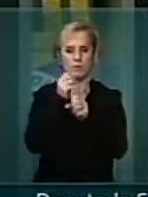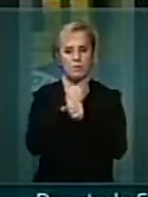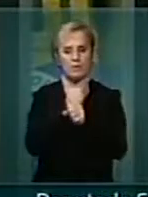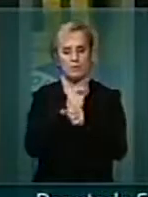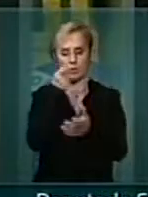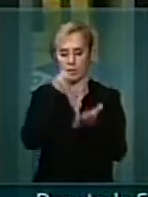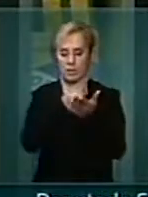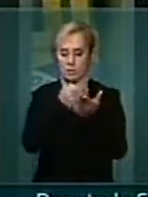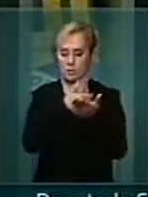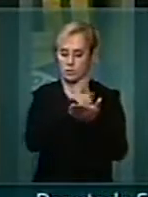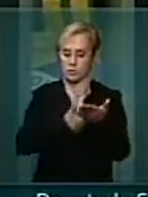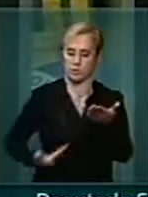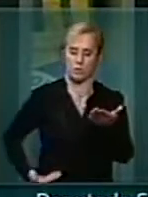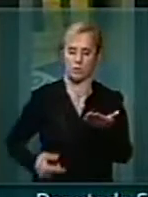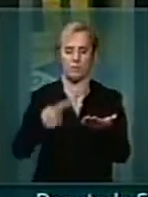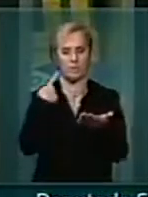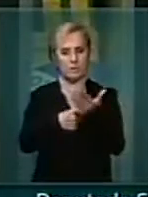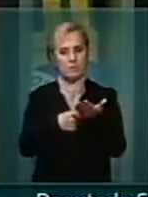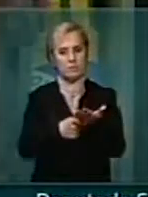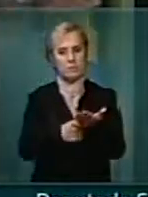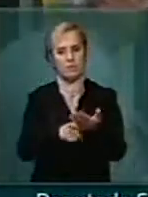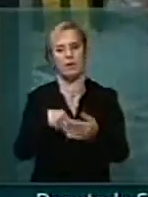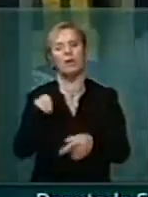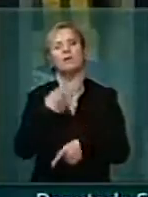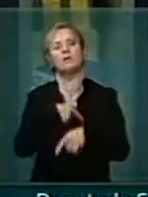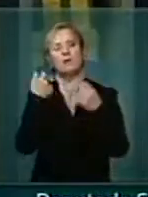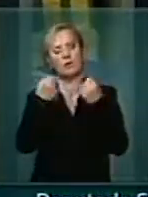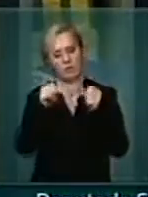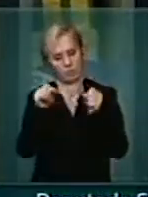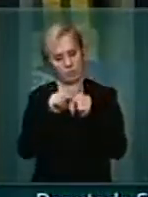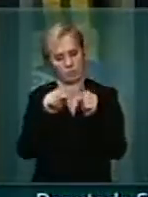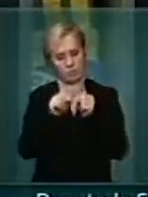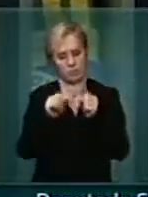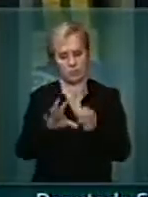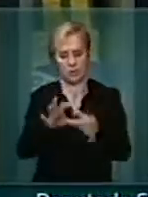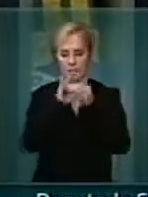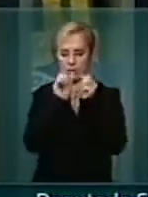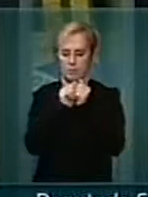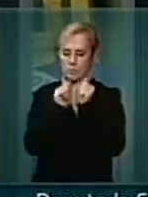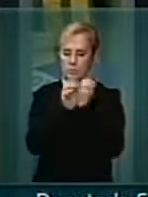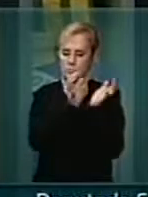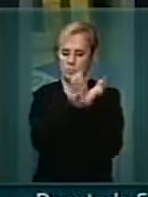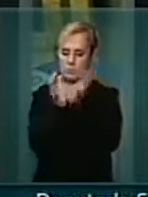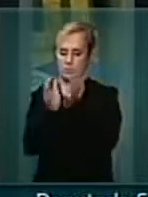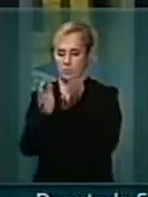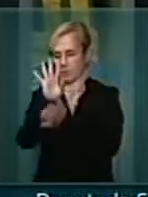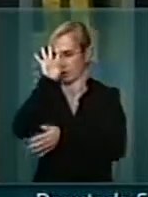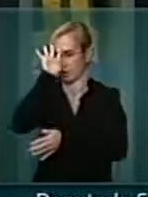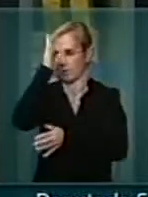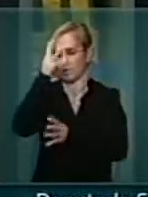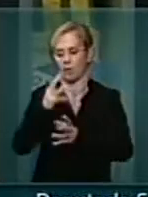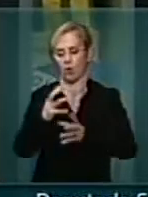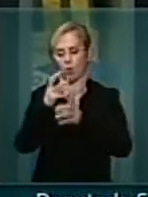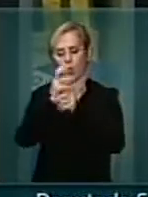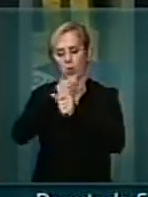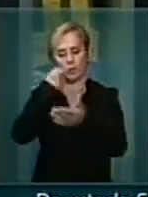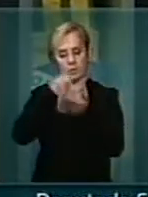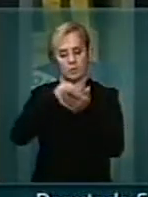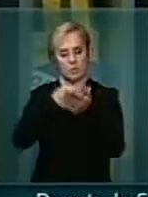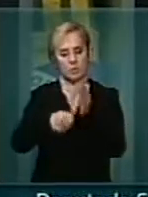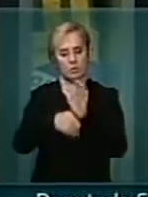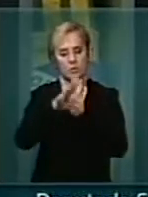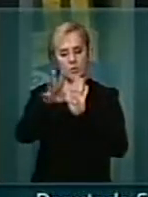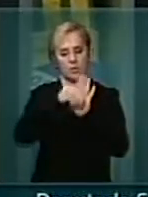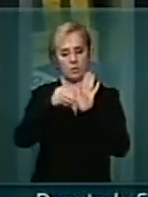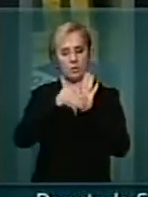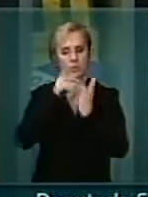compromisso. Nós precisamos fazer de forma suprapartidária uma definição do orçamento impositivo para as emendas parlamentares.